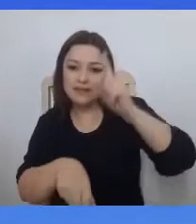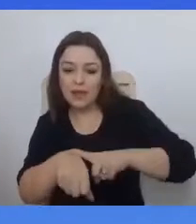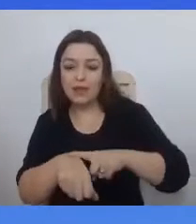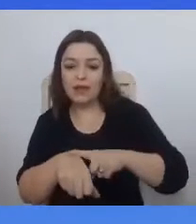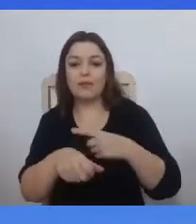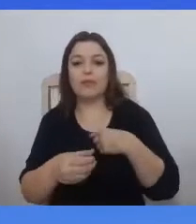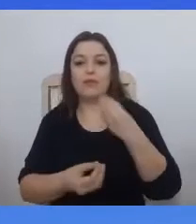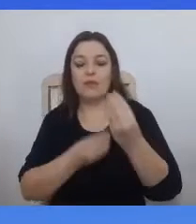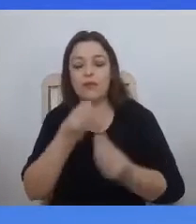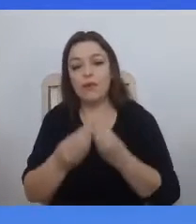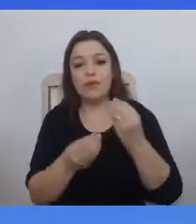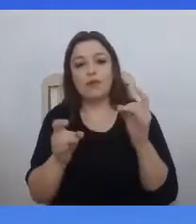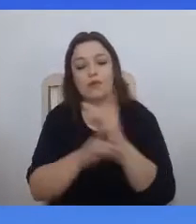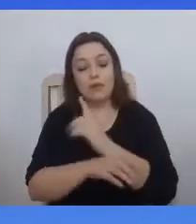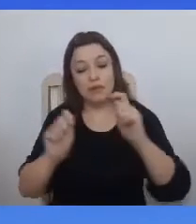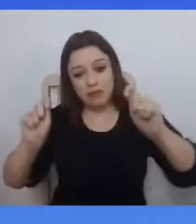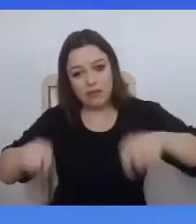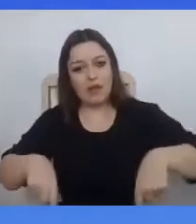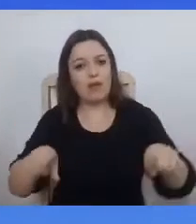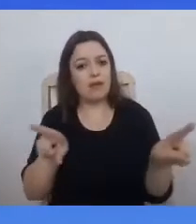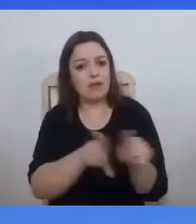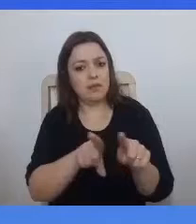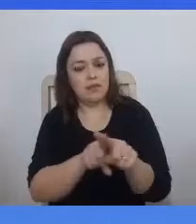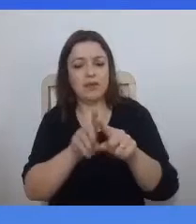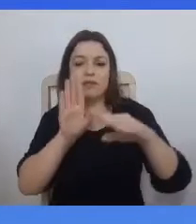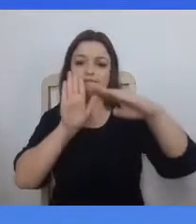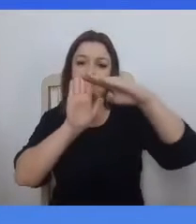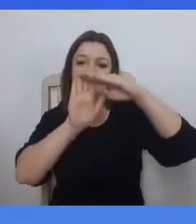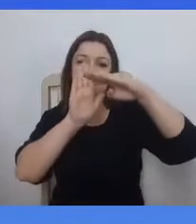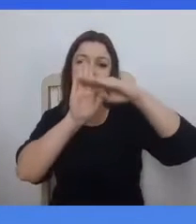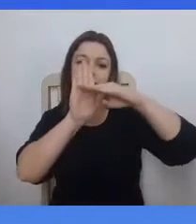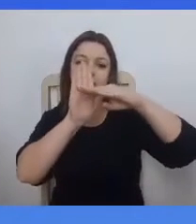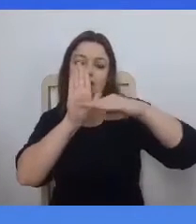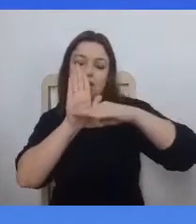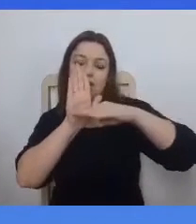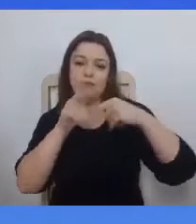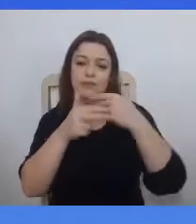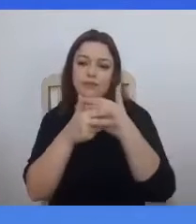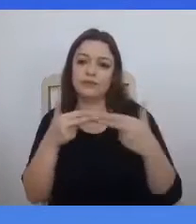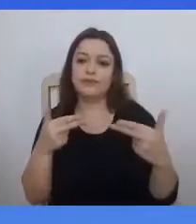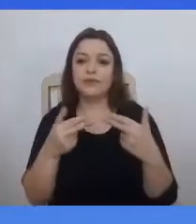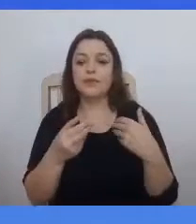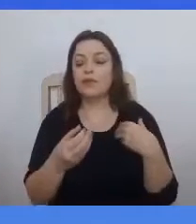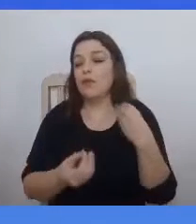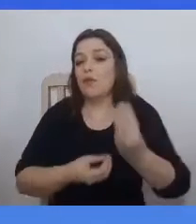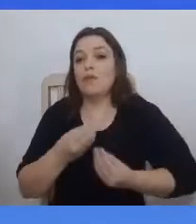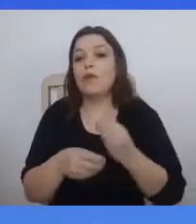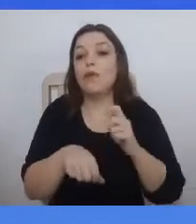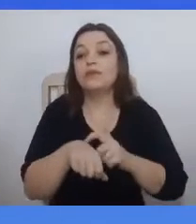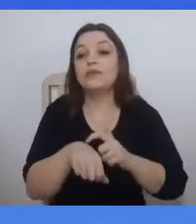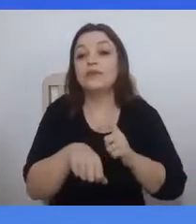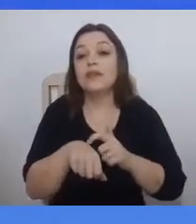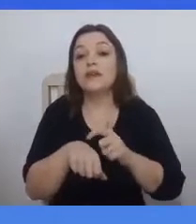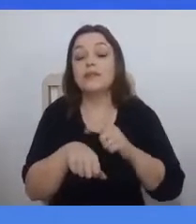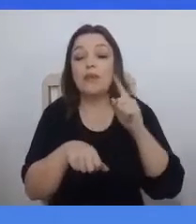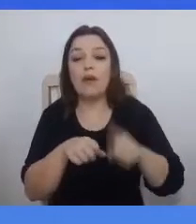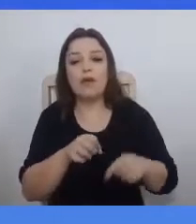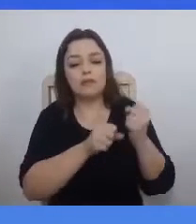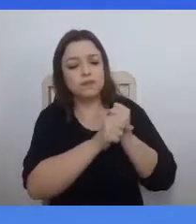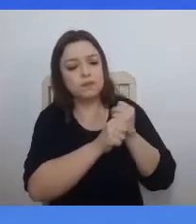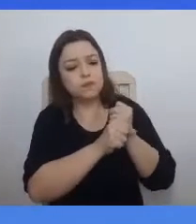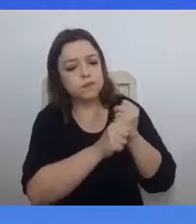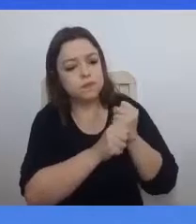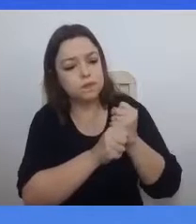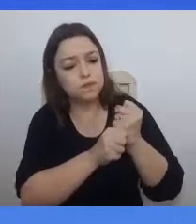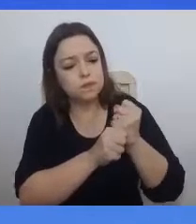décadas, das conjunturas, dizia Brodel. O tempo é longo dos séculos, das estruturas.